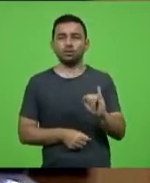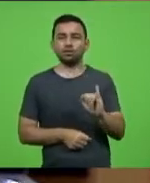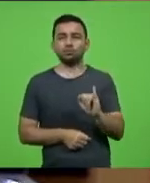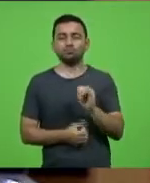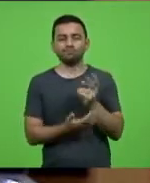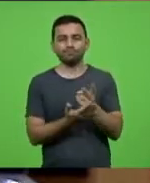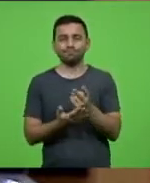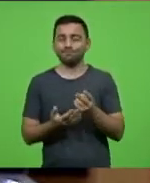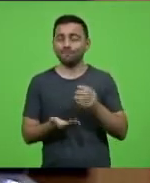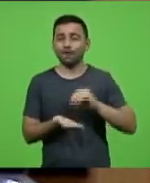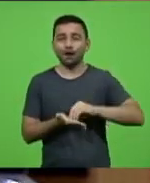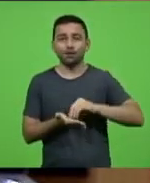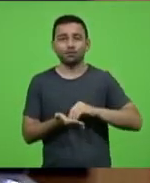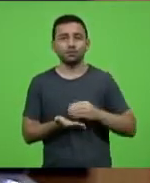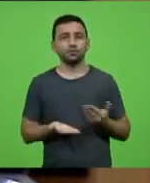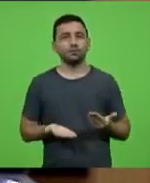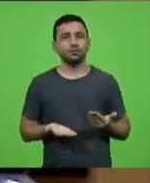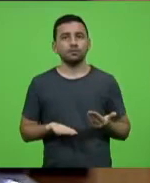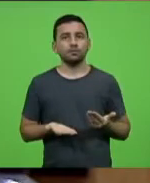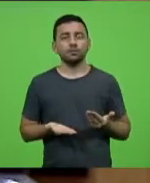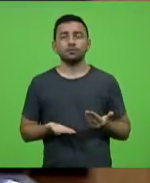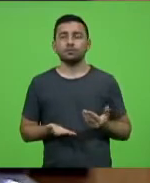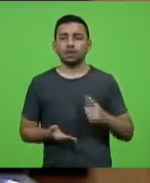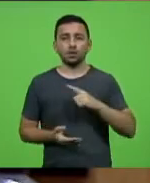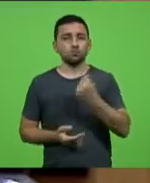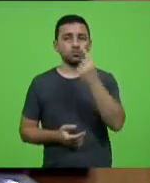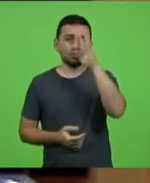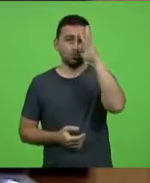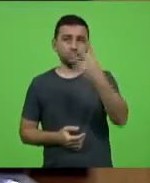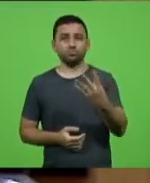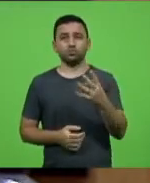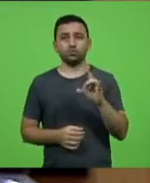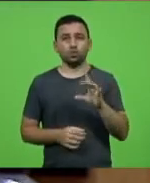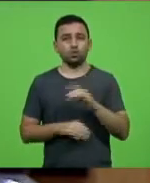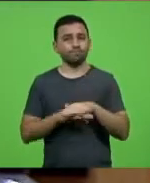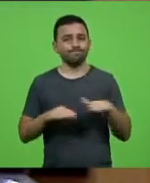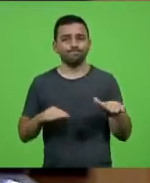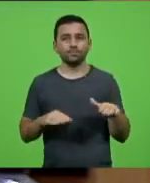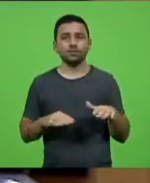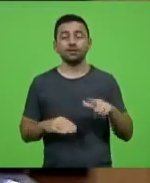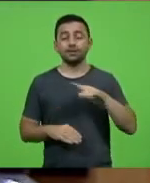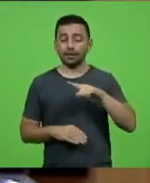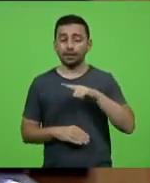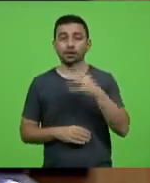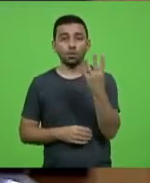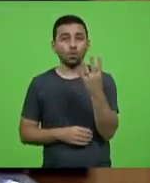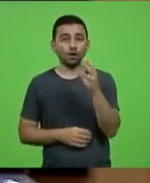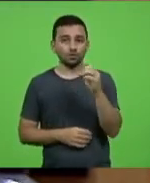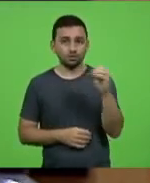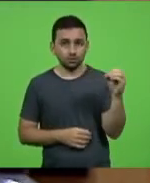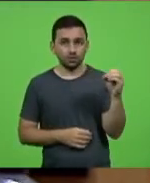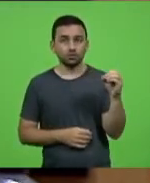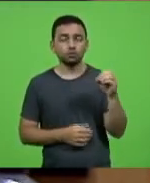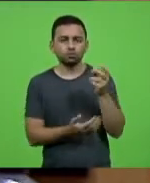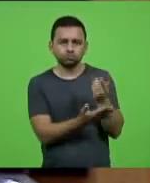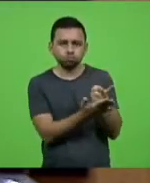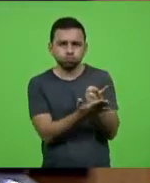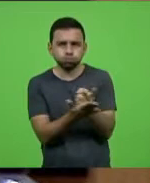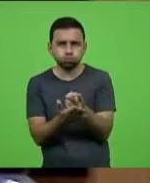Então, só tem uma solução. Nós tínhamos 400 leitos de UTI em Santa Catarina.